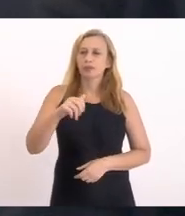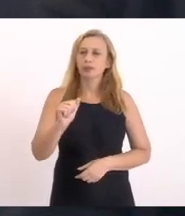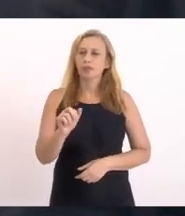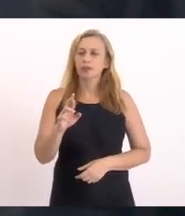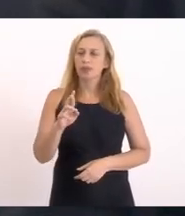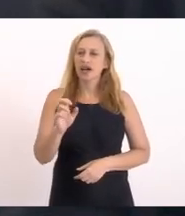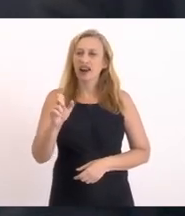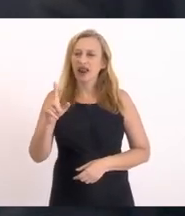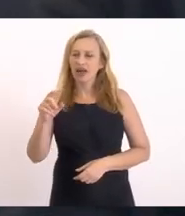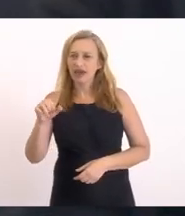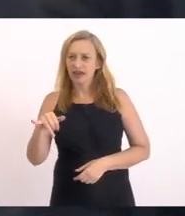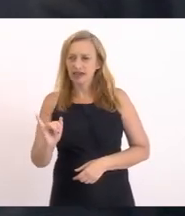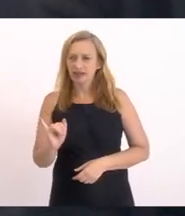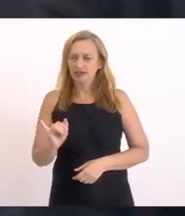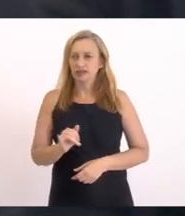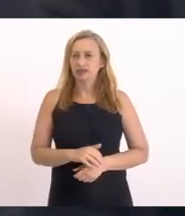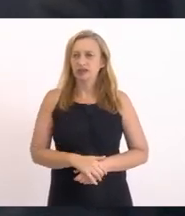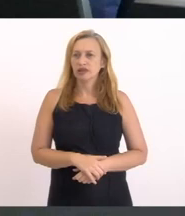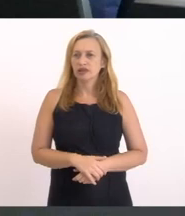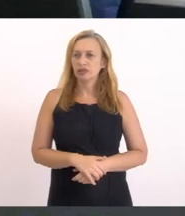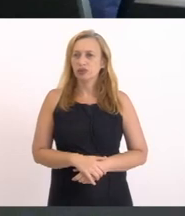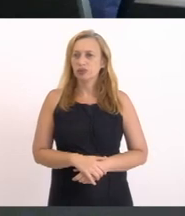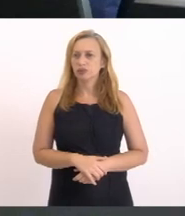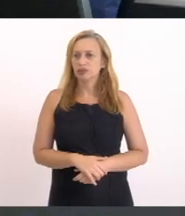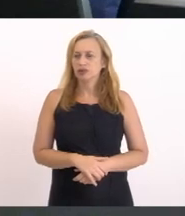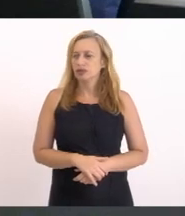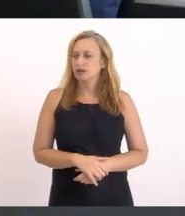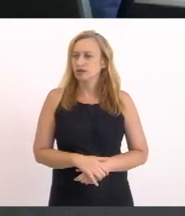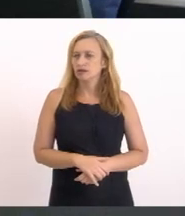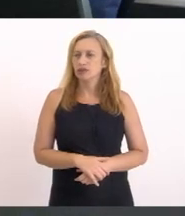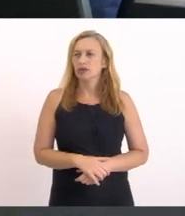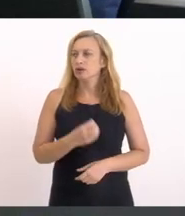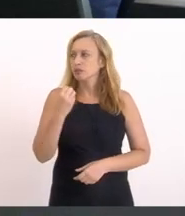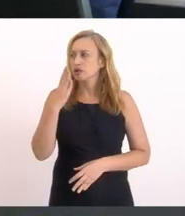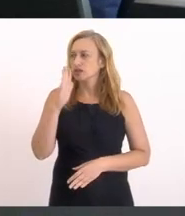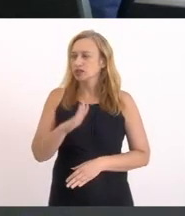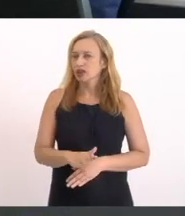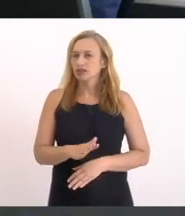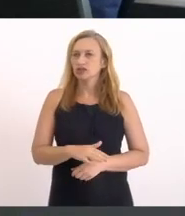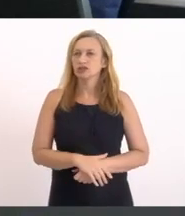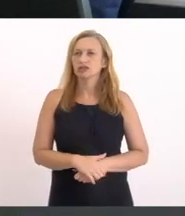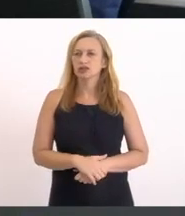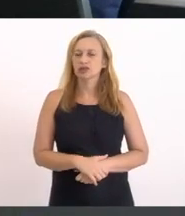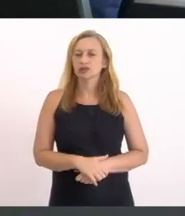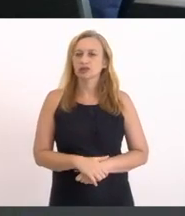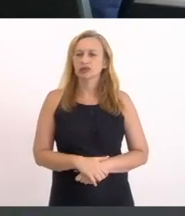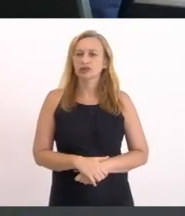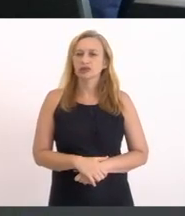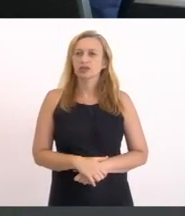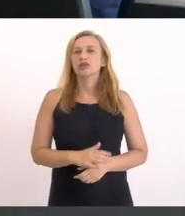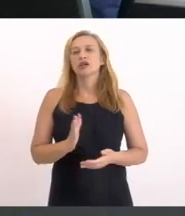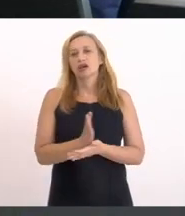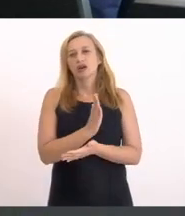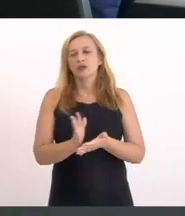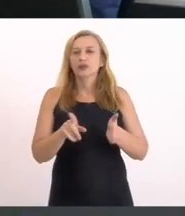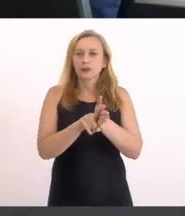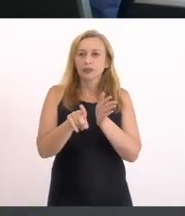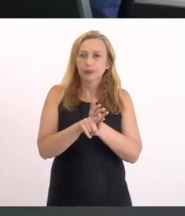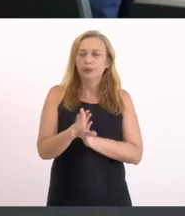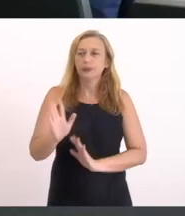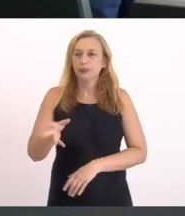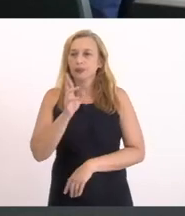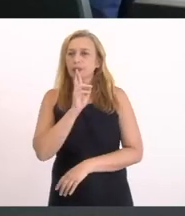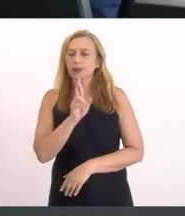Do Brasil Pinto Boa tarde Algumas perguntas Já foram até respondidas